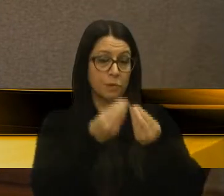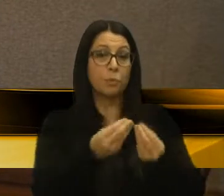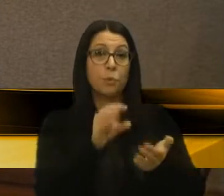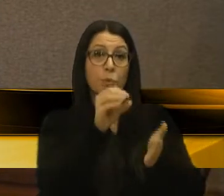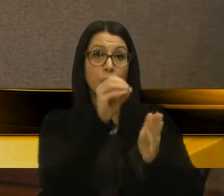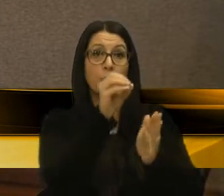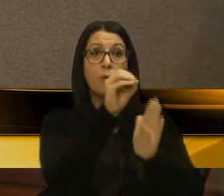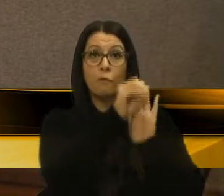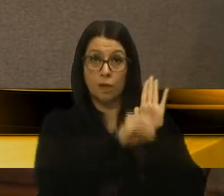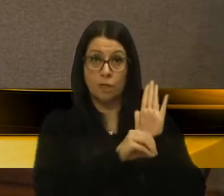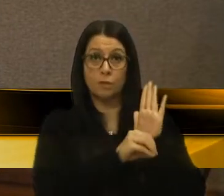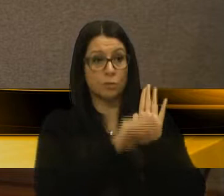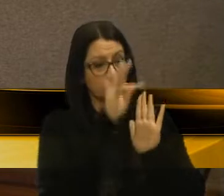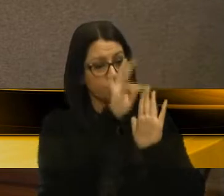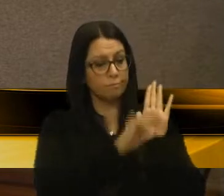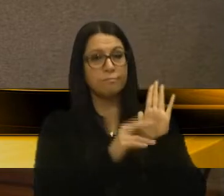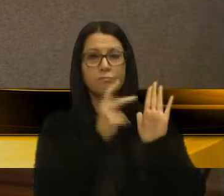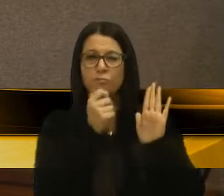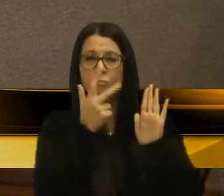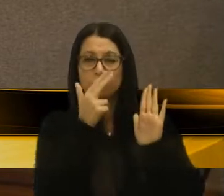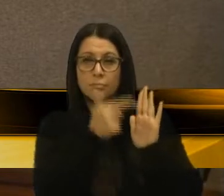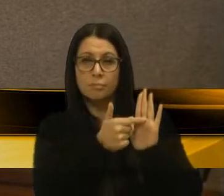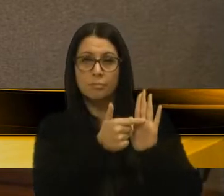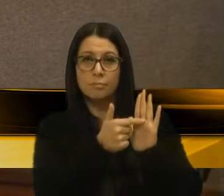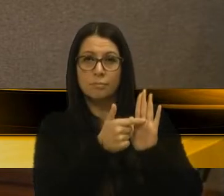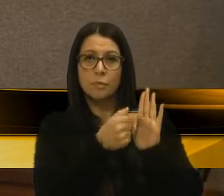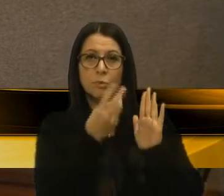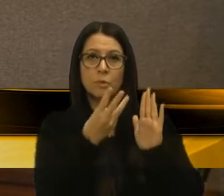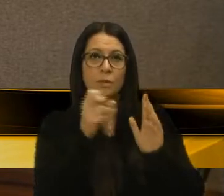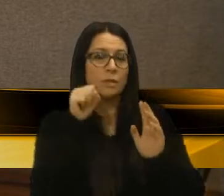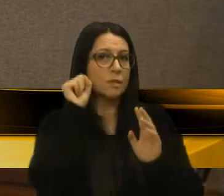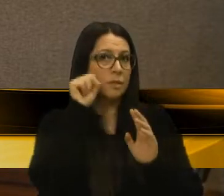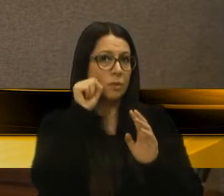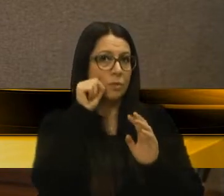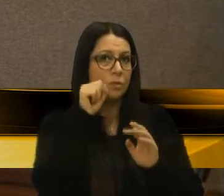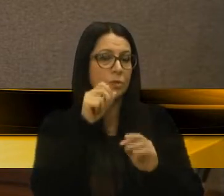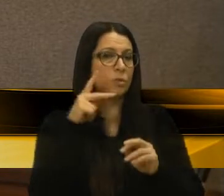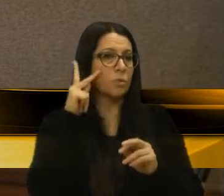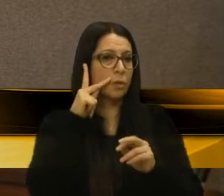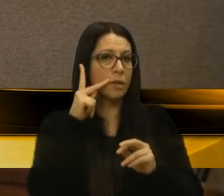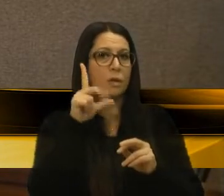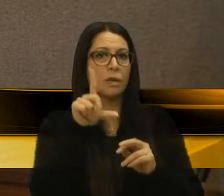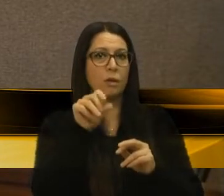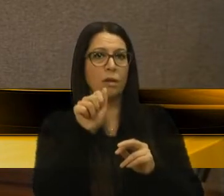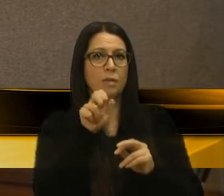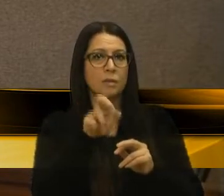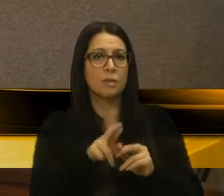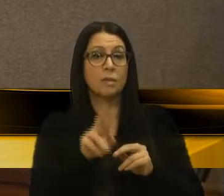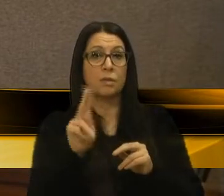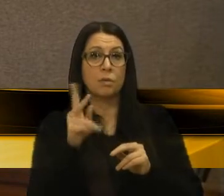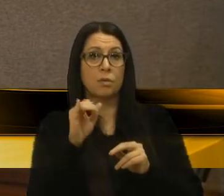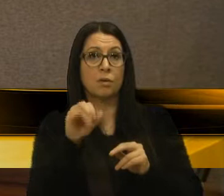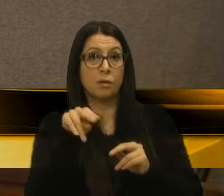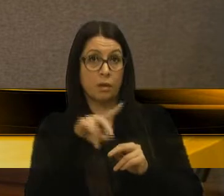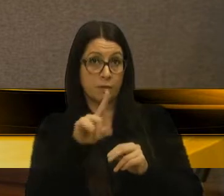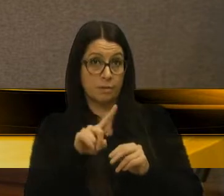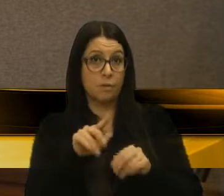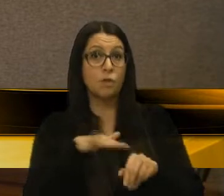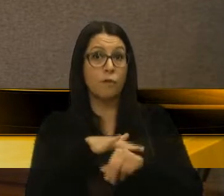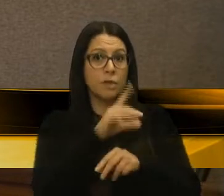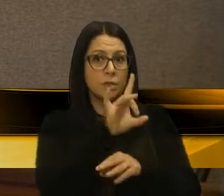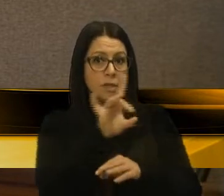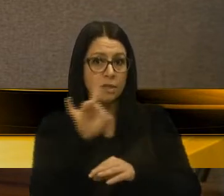ofício com teor muito parecido aos três senadores, o Paim, o Lazier e o Reins. E conversamos